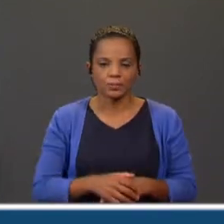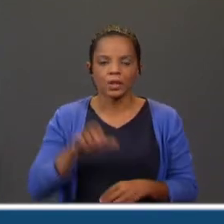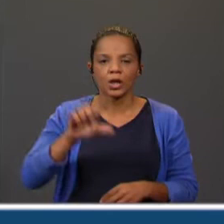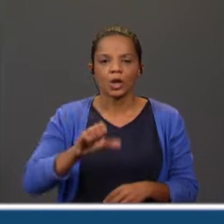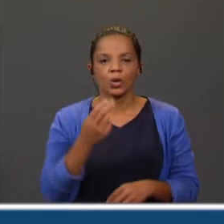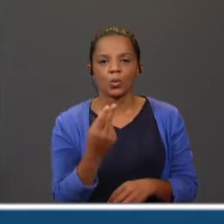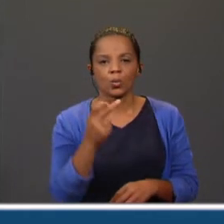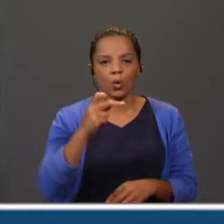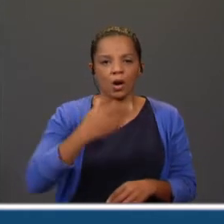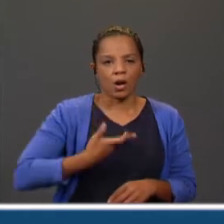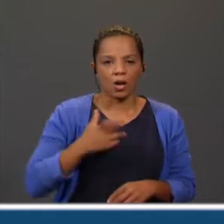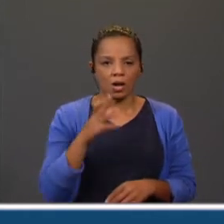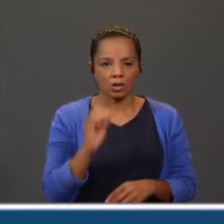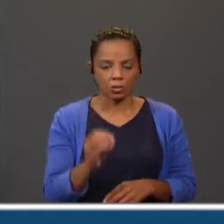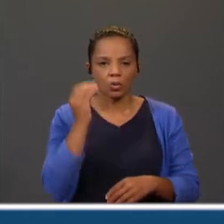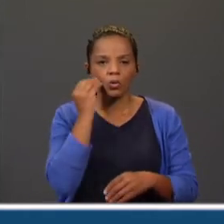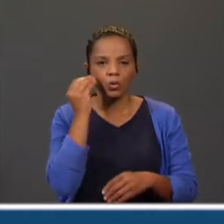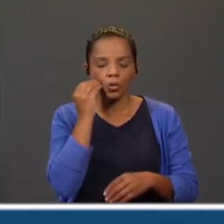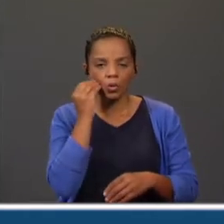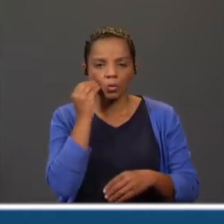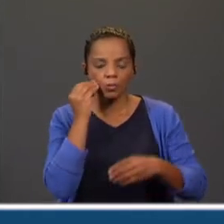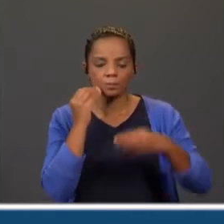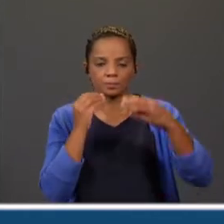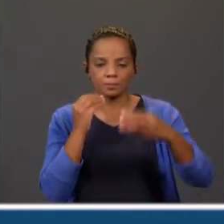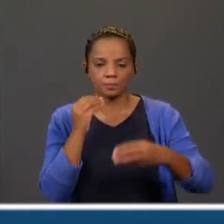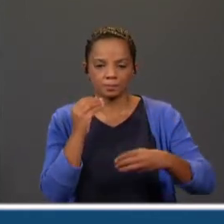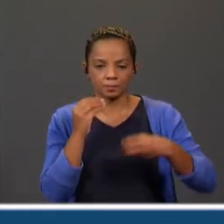quadro. Como seria que iríamos fazer?